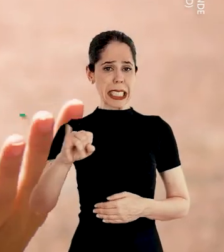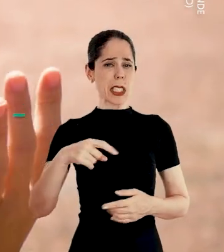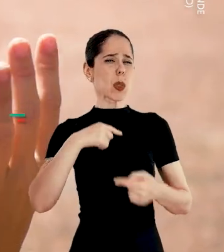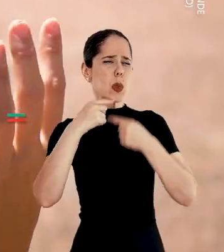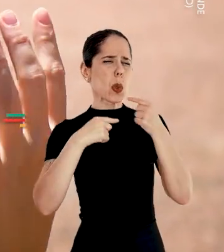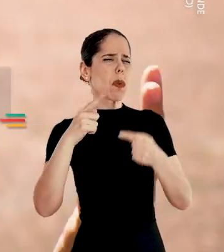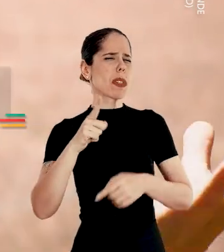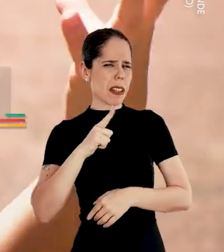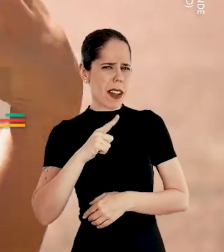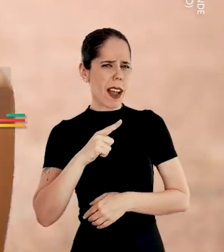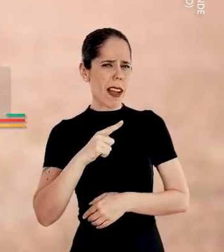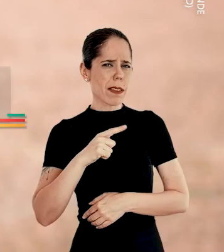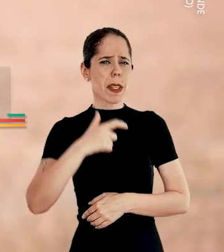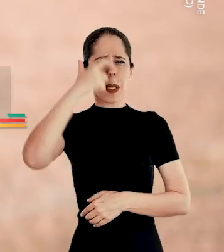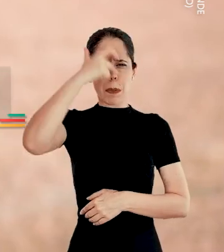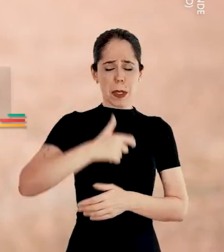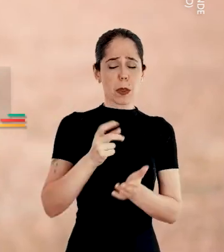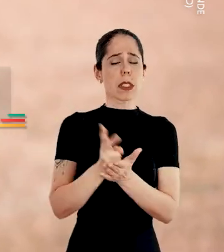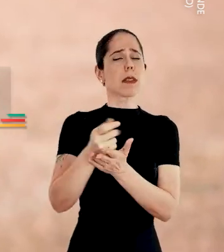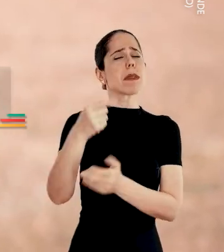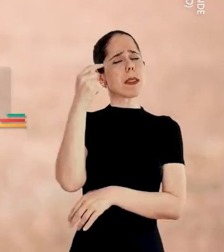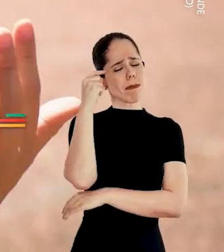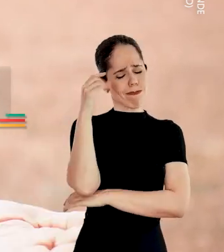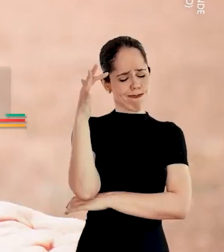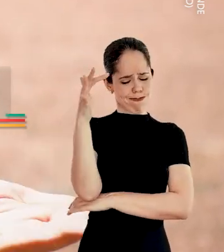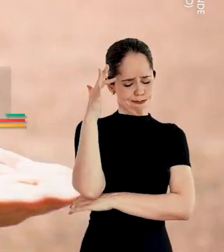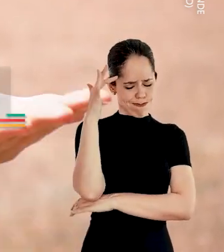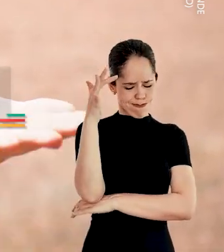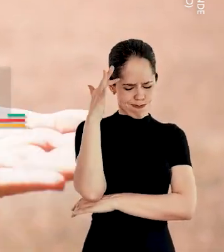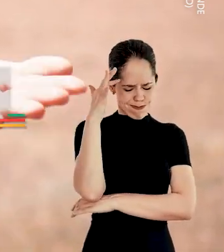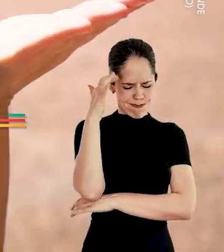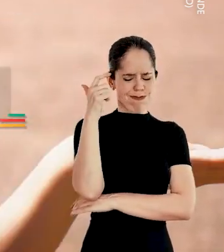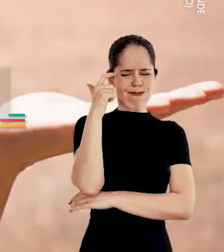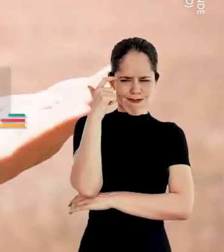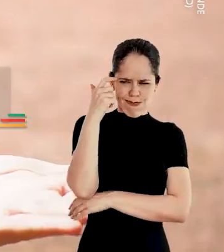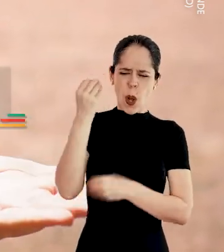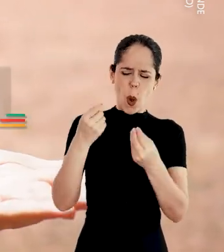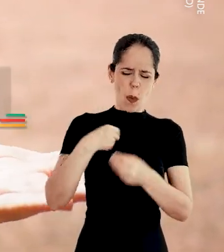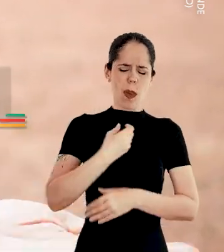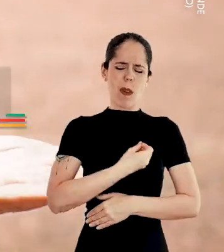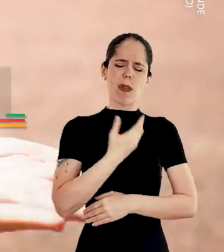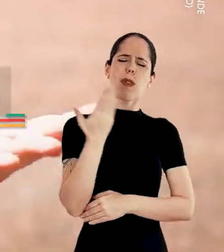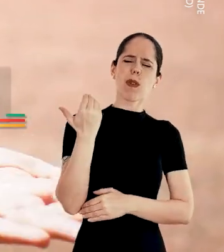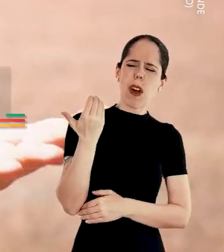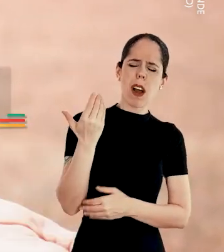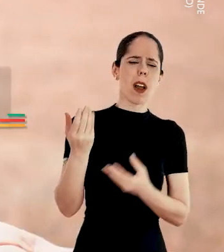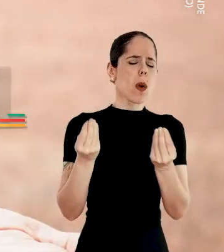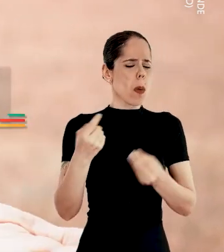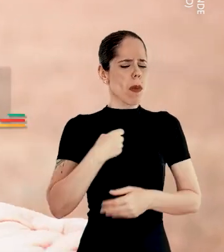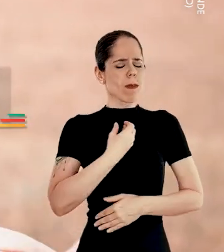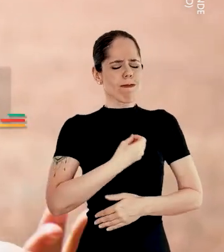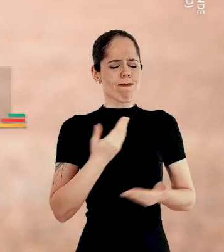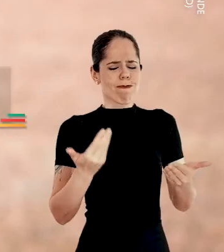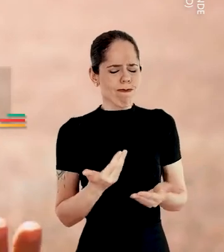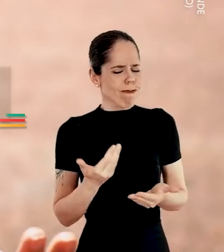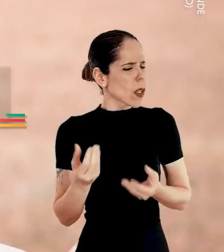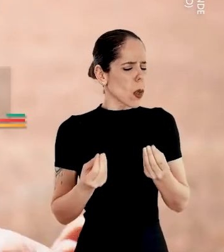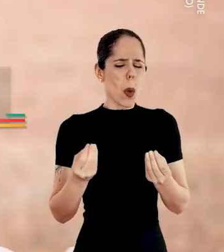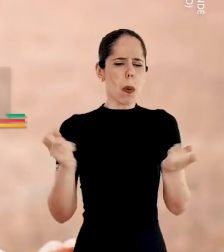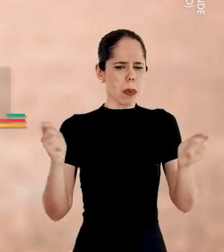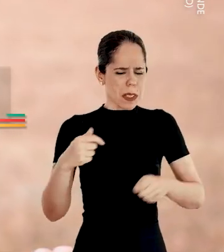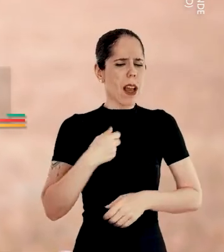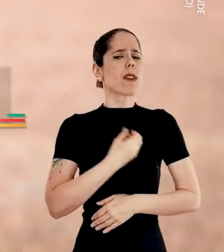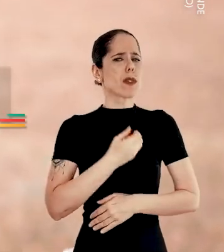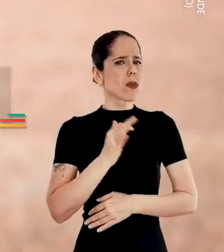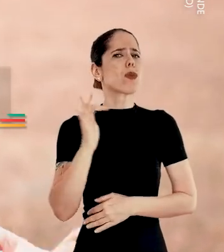Na indecisão, a pessoa sempre tem que fazer uma reflexão interna. Poxa, como é que eu estava antes? Como é que eu estou agora? E como é que eu